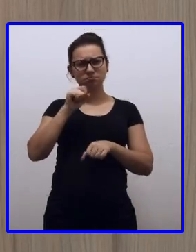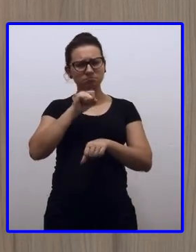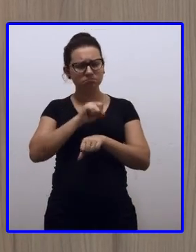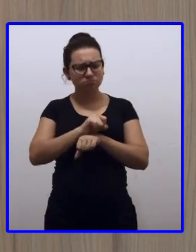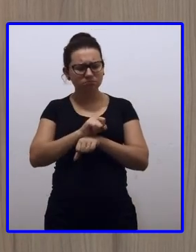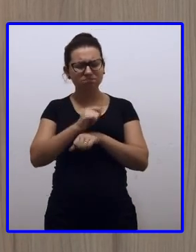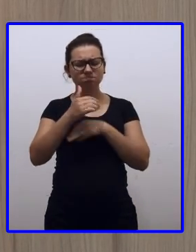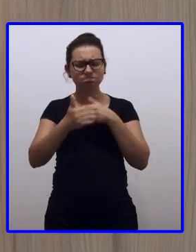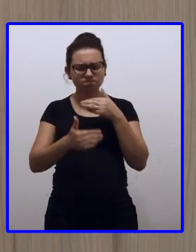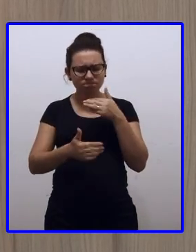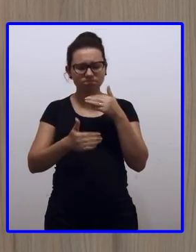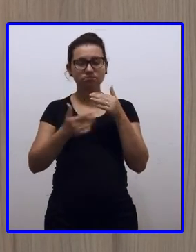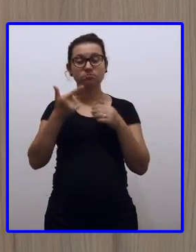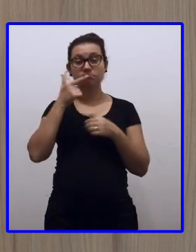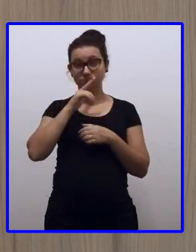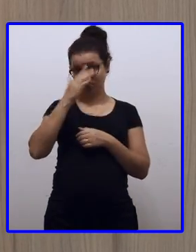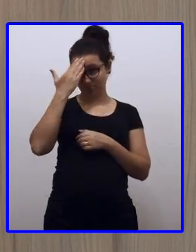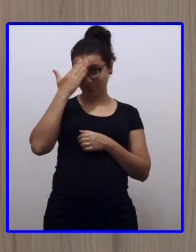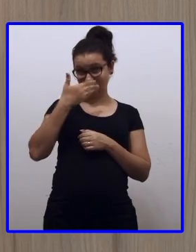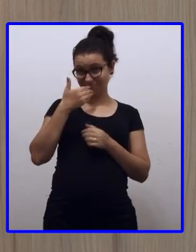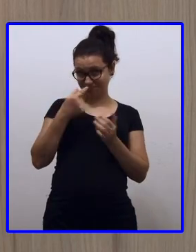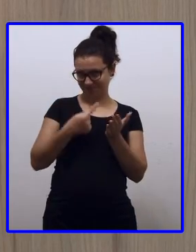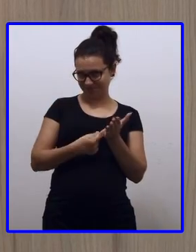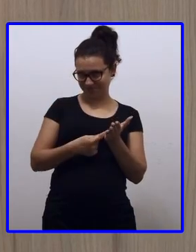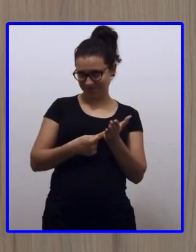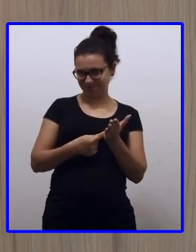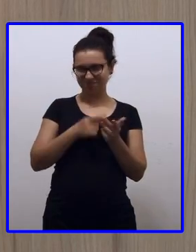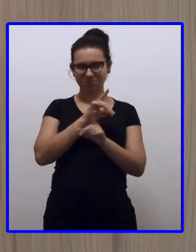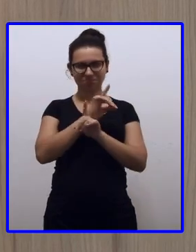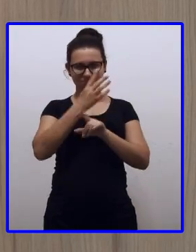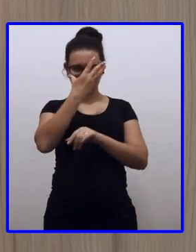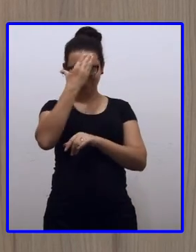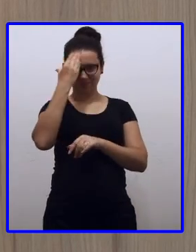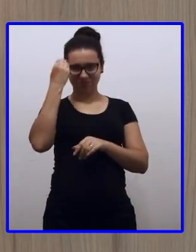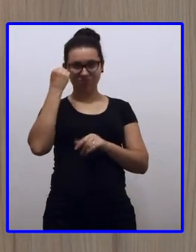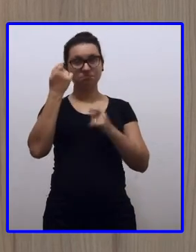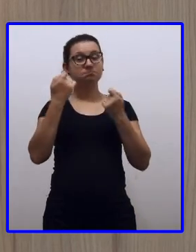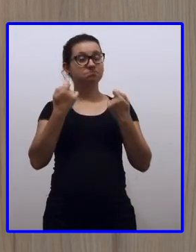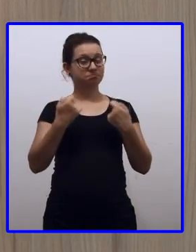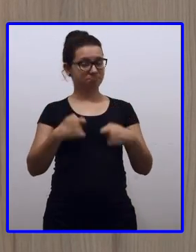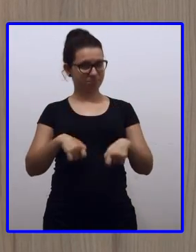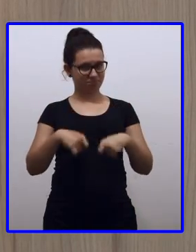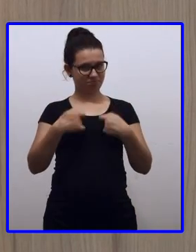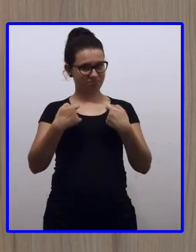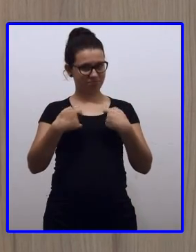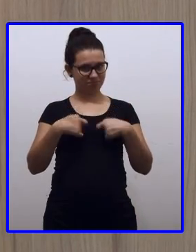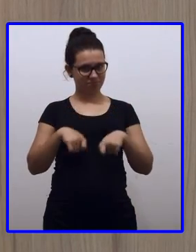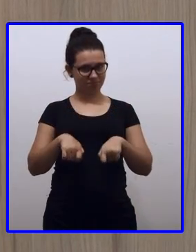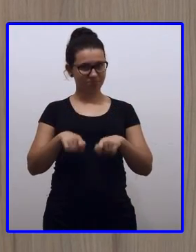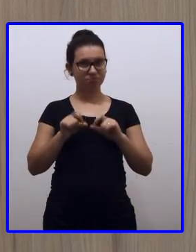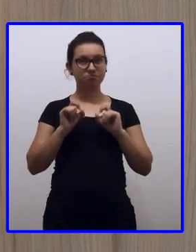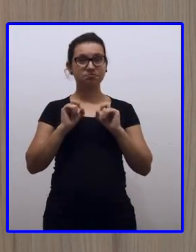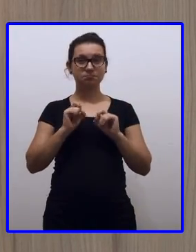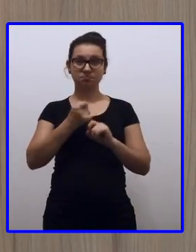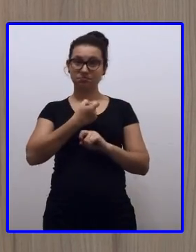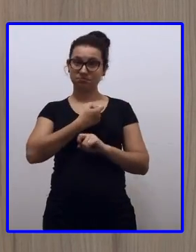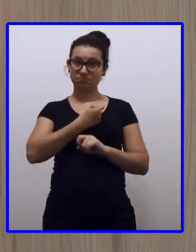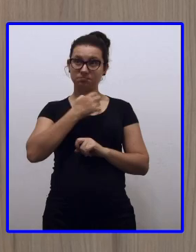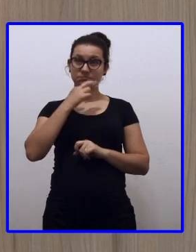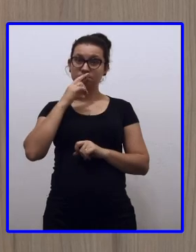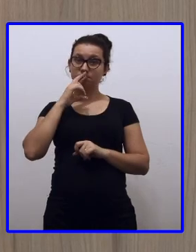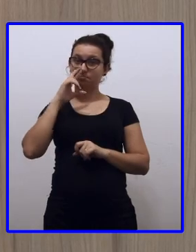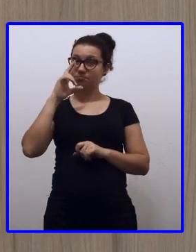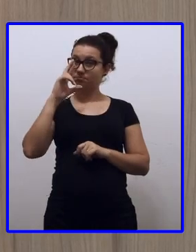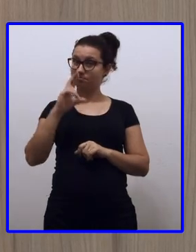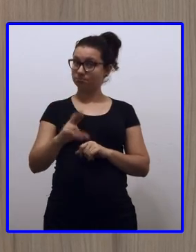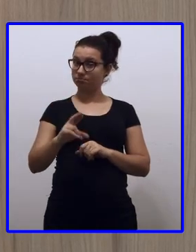para você compreender. Combinado? Não esqueça, situação, problema, precisa ter o algoritmo e